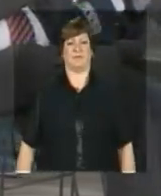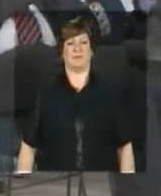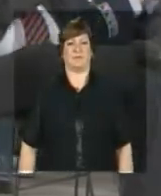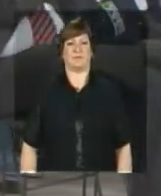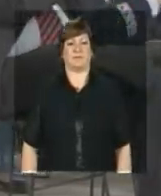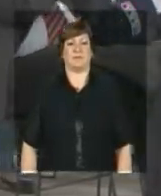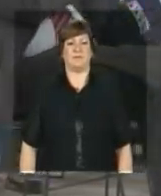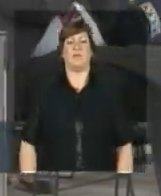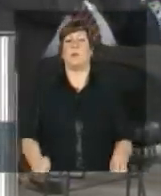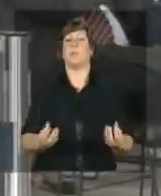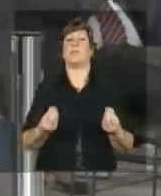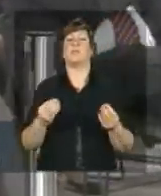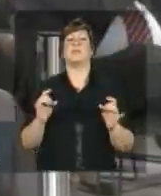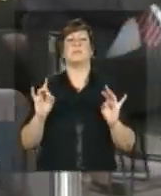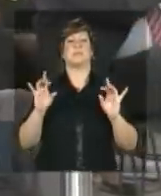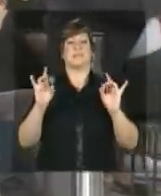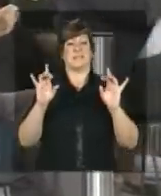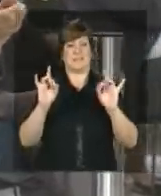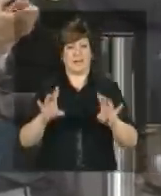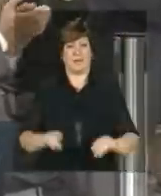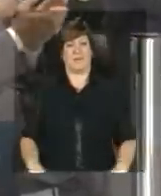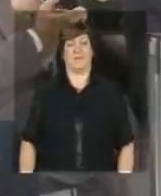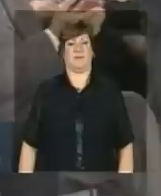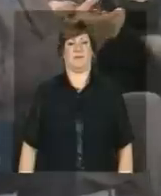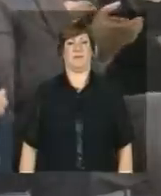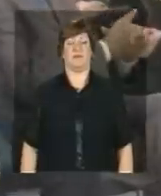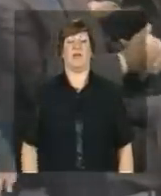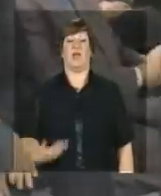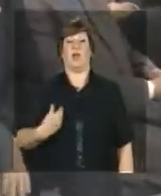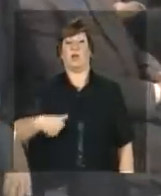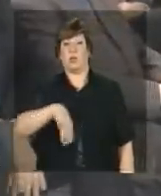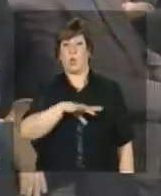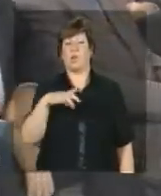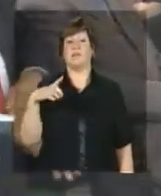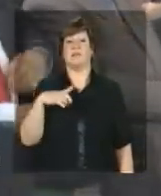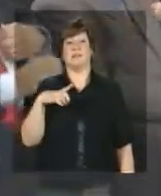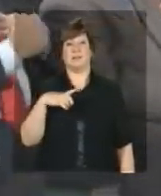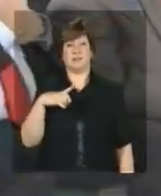muito especial nós temos